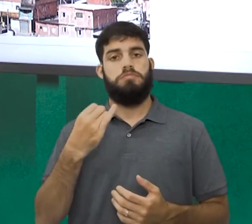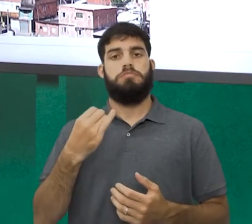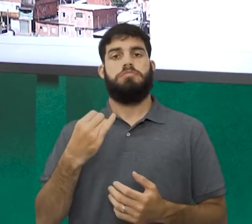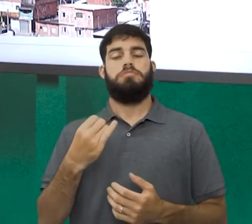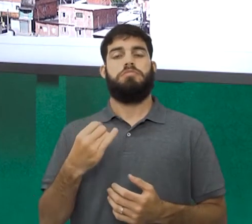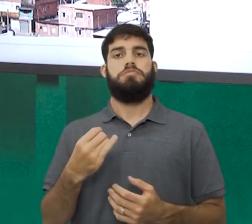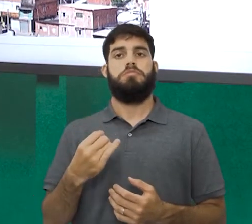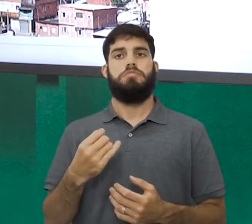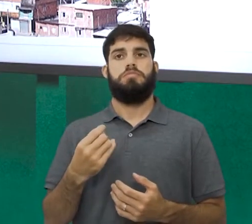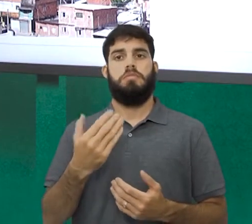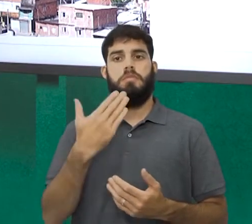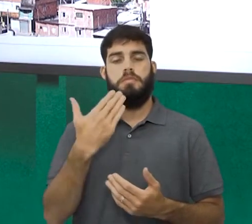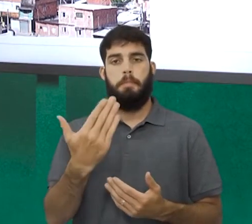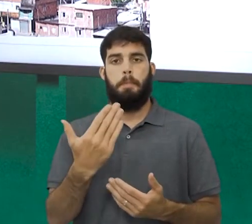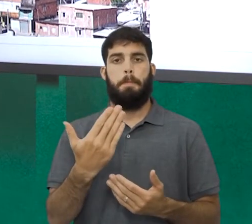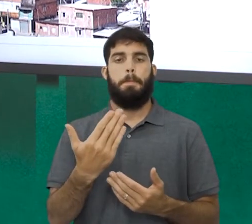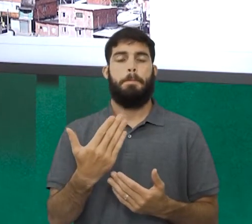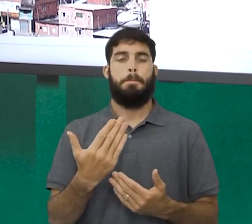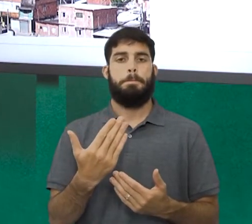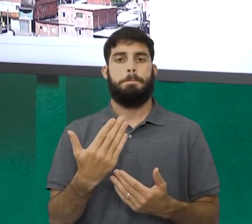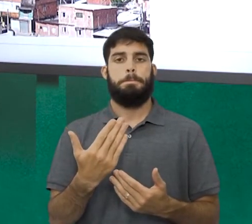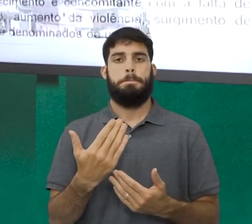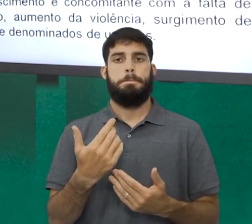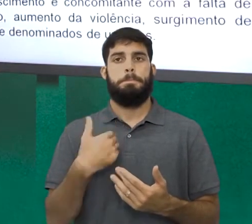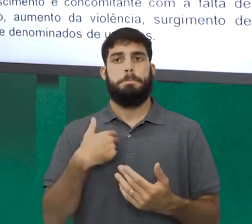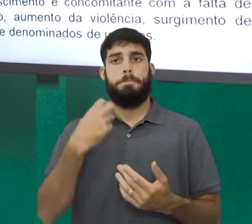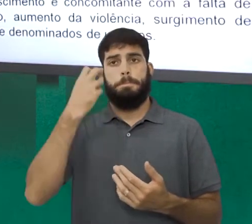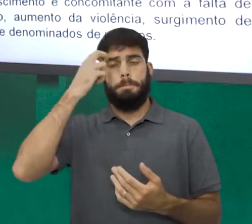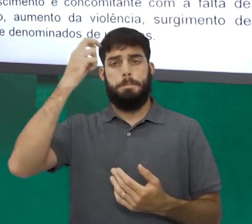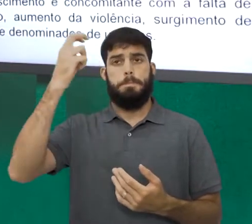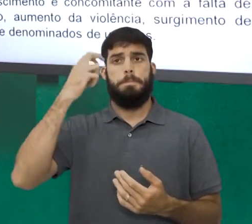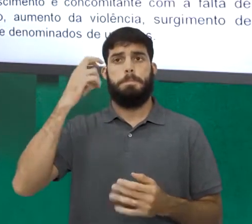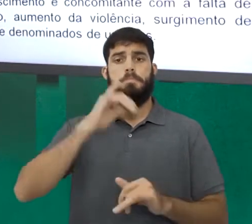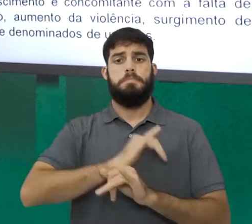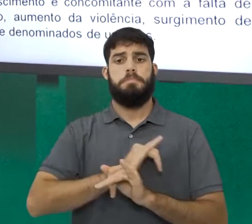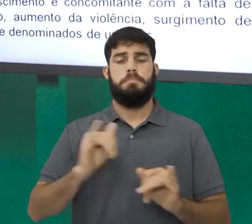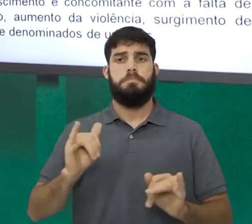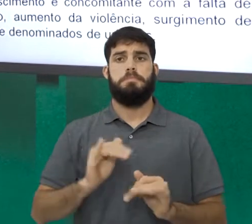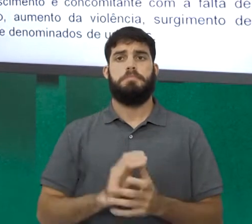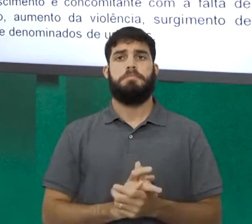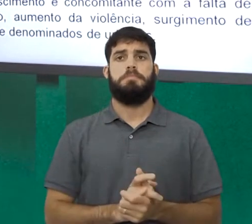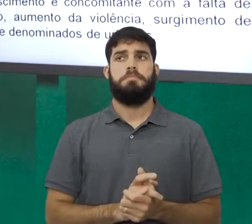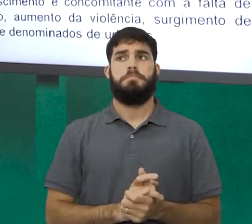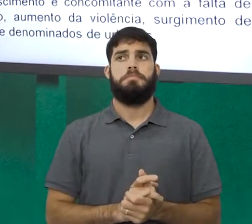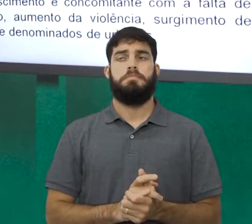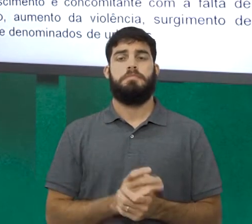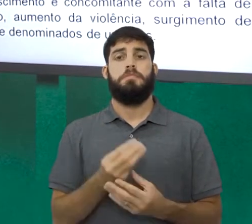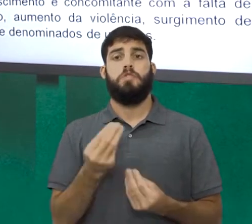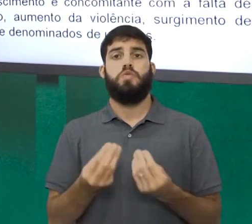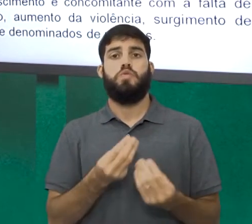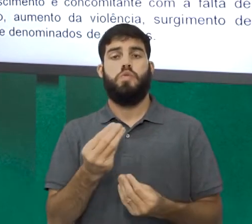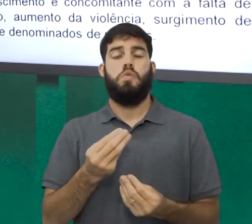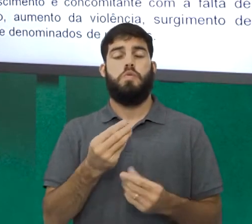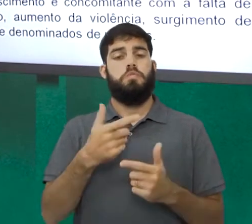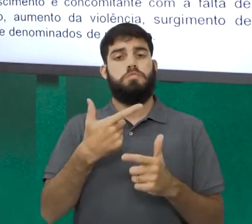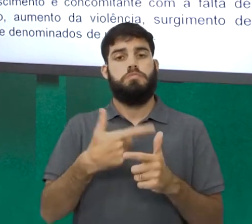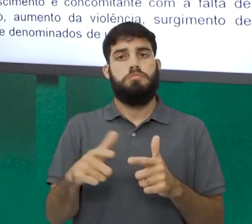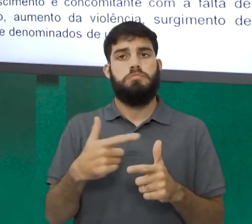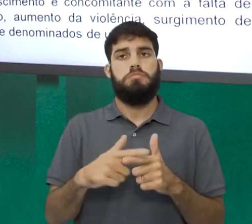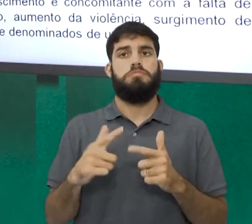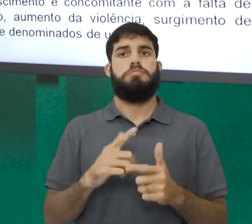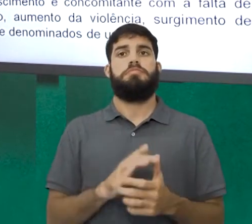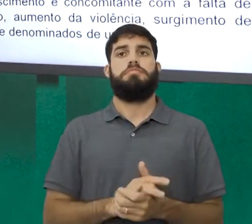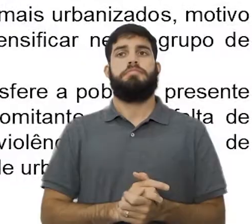para, diante da última informação, o que foi listado aqui na última informação como problema denominado